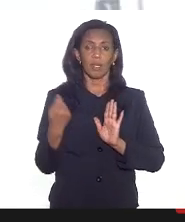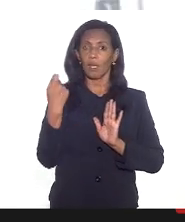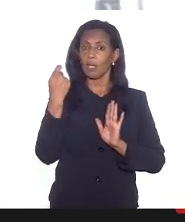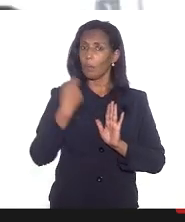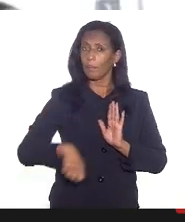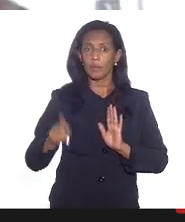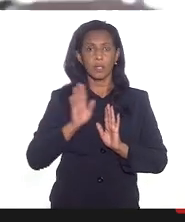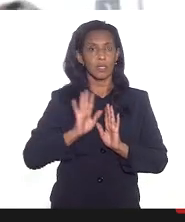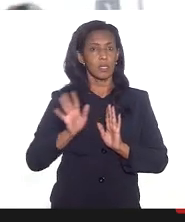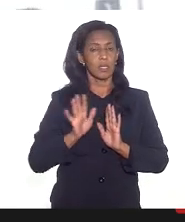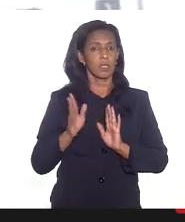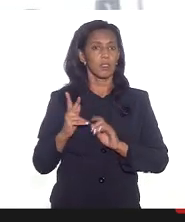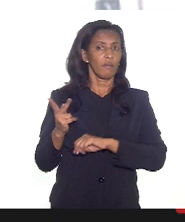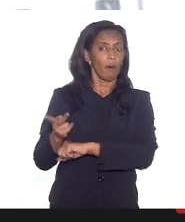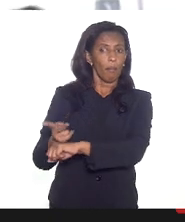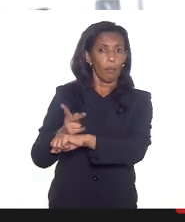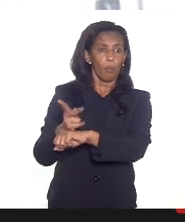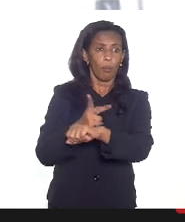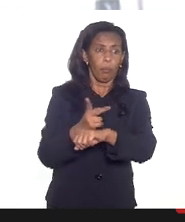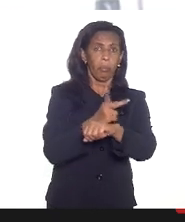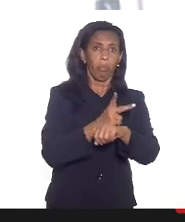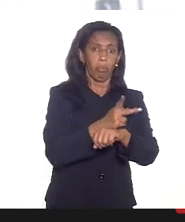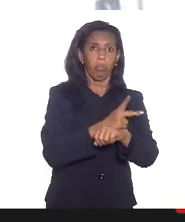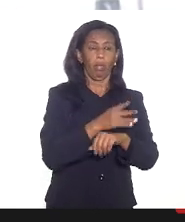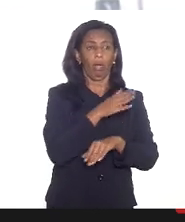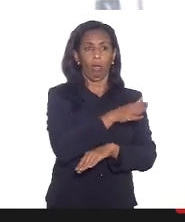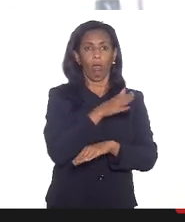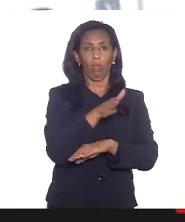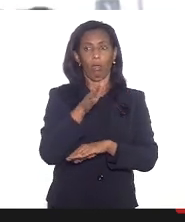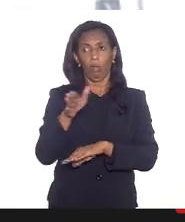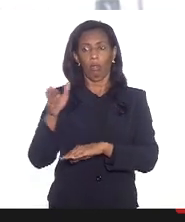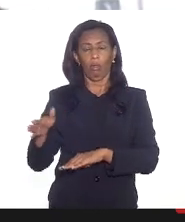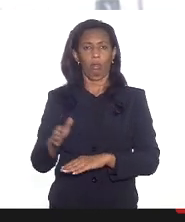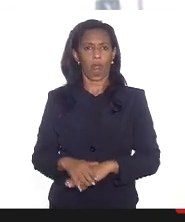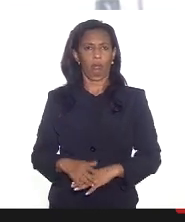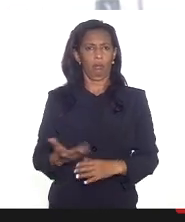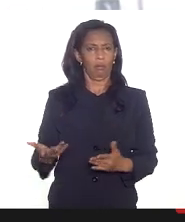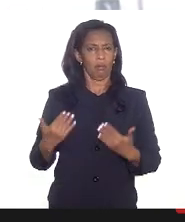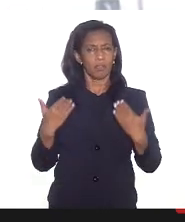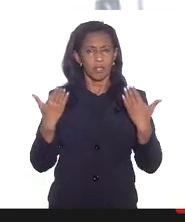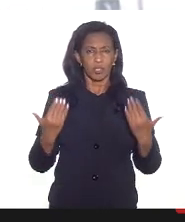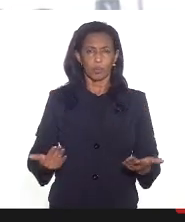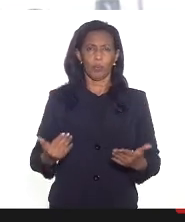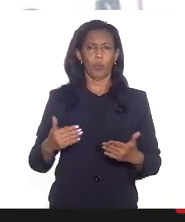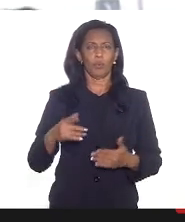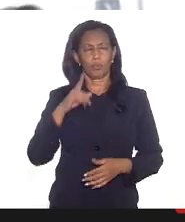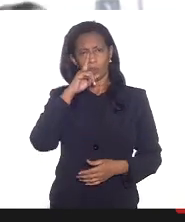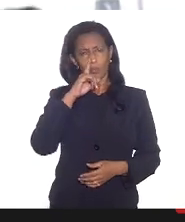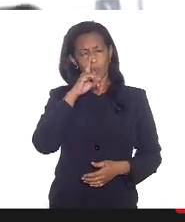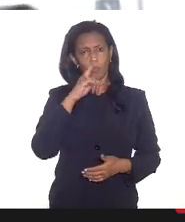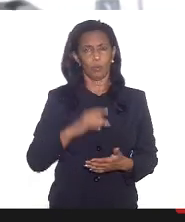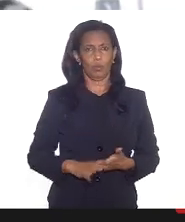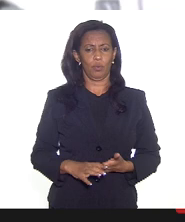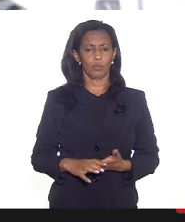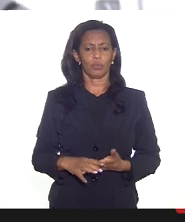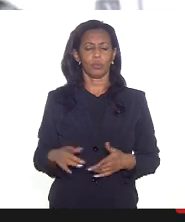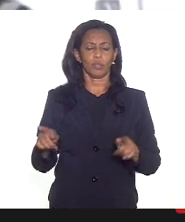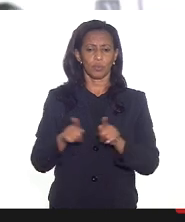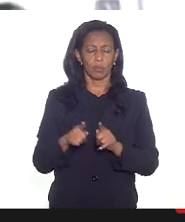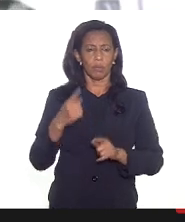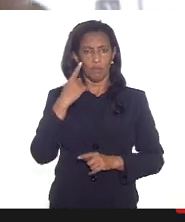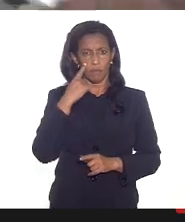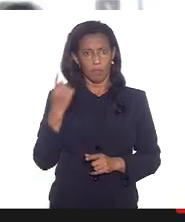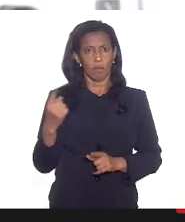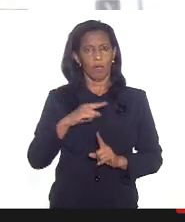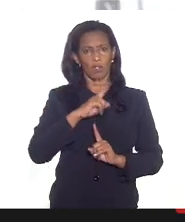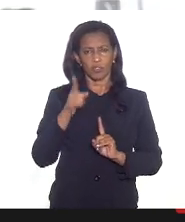não fique fazendo esse movimento de retorno na unidade e se expondo cada vez mais nós presenciamos também que várias